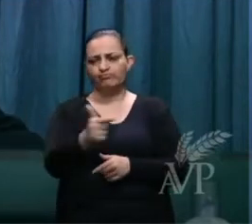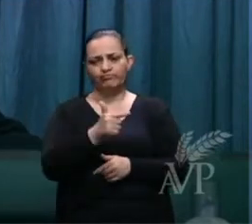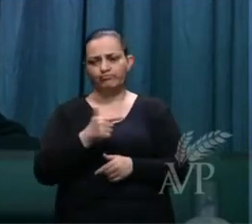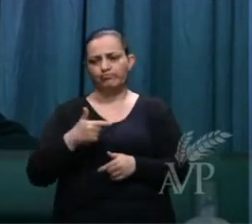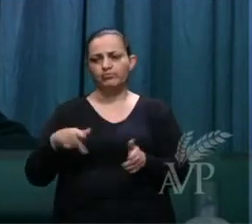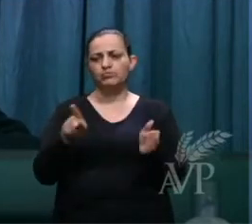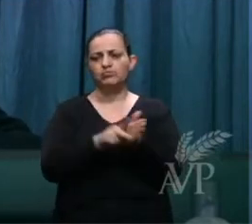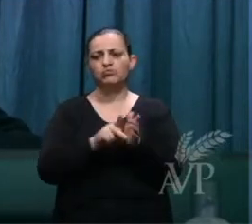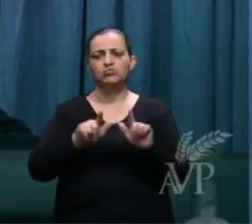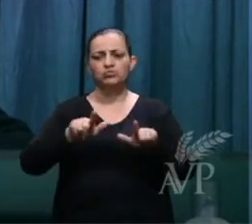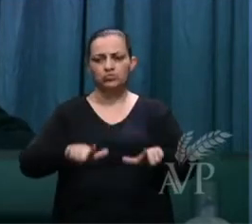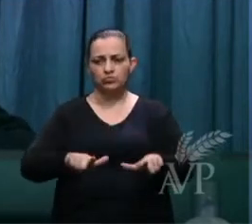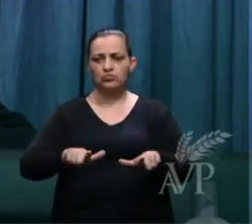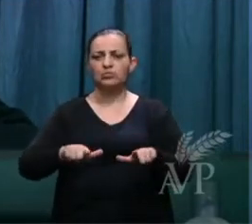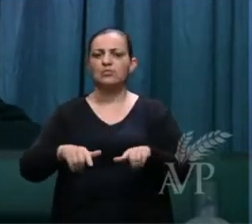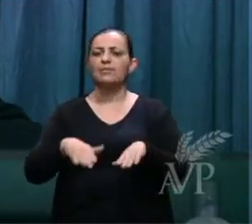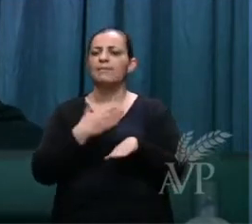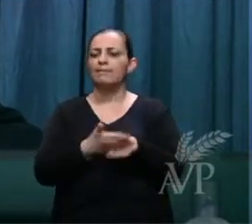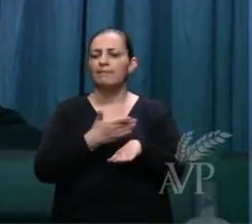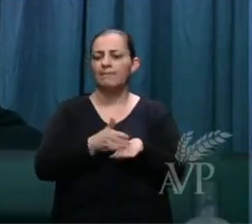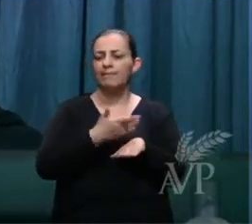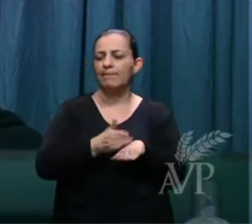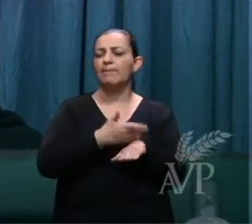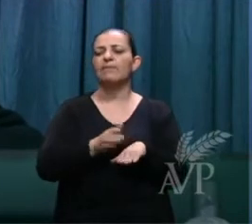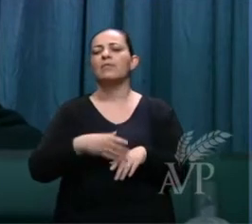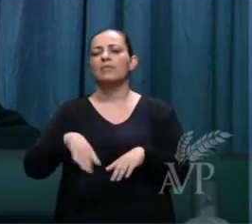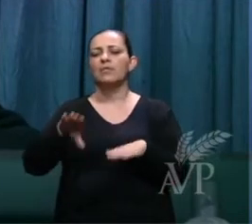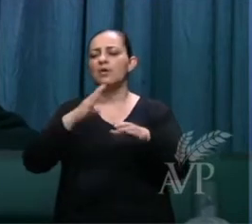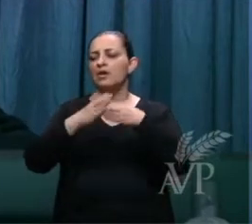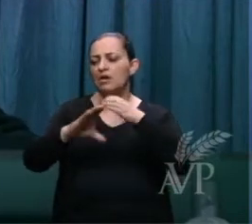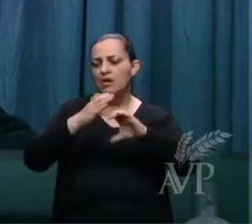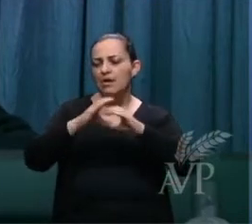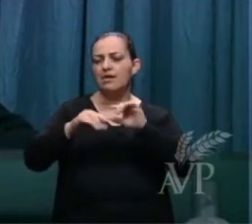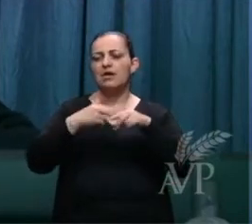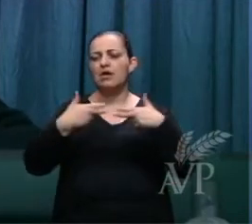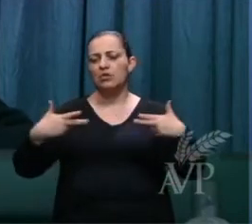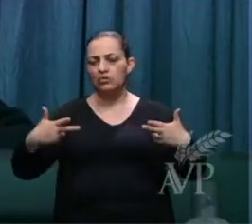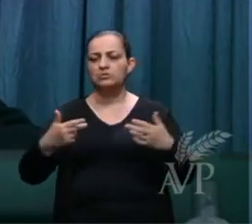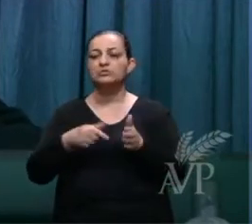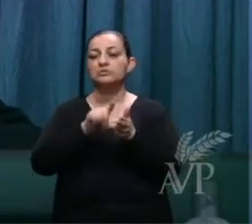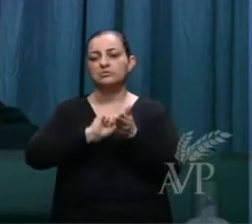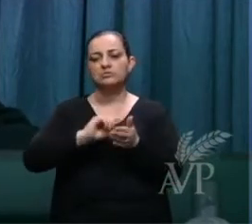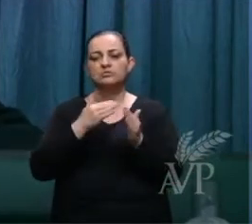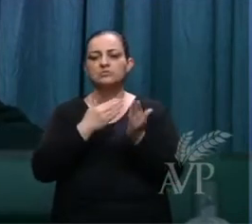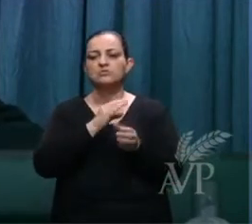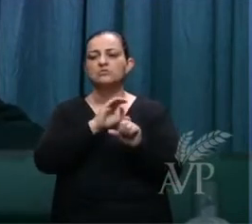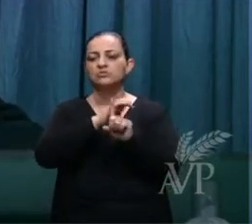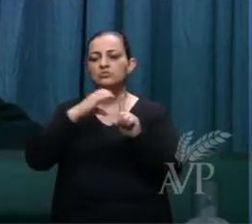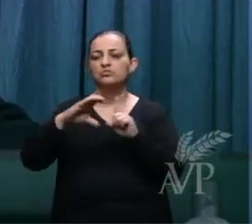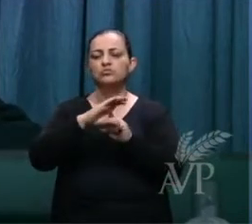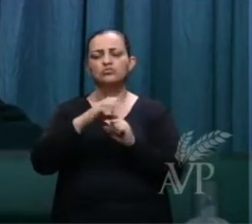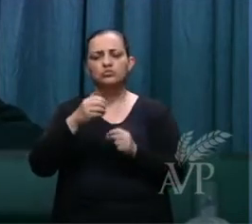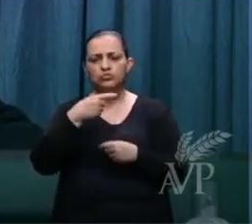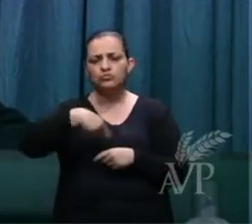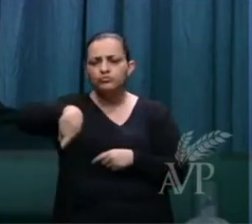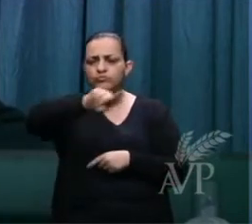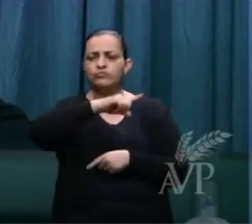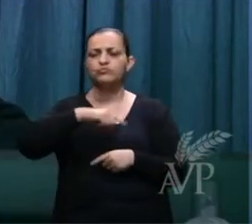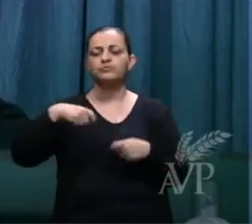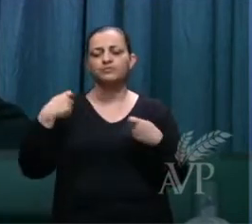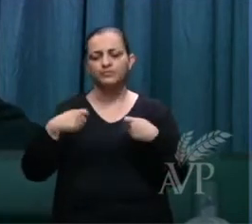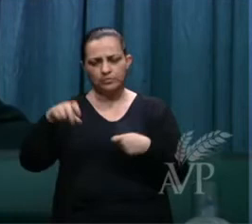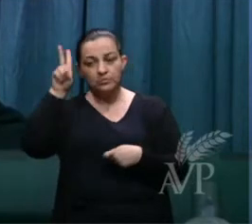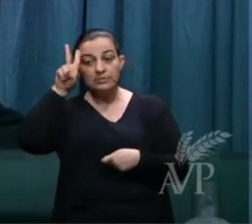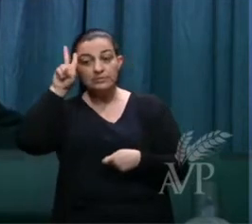próprio aqui para se ensaiar. Por isso, vocês devem recordar, o Beto está na